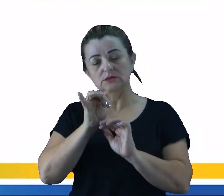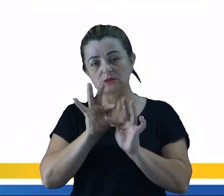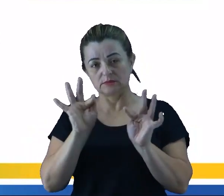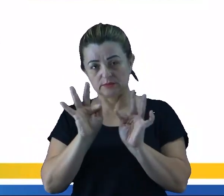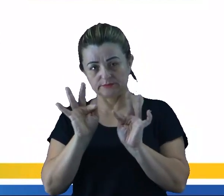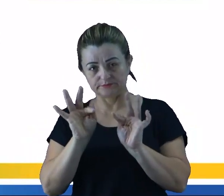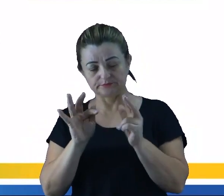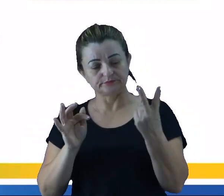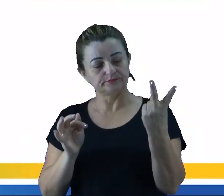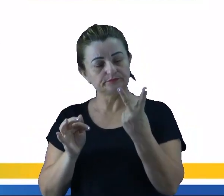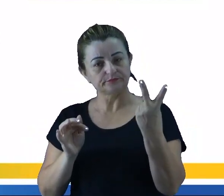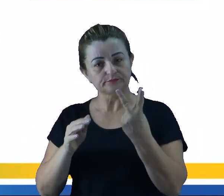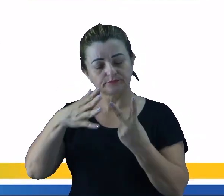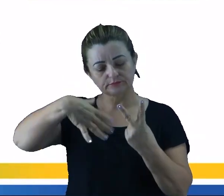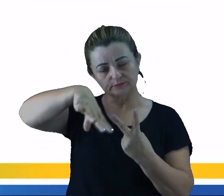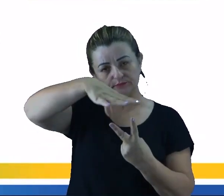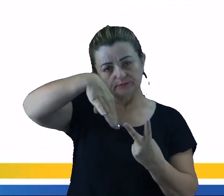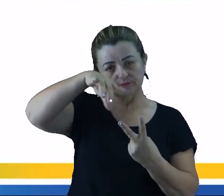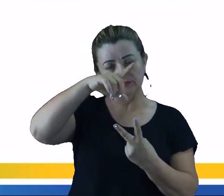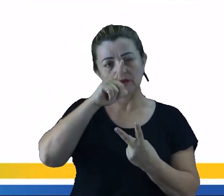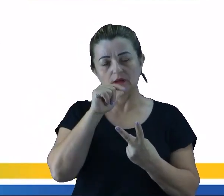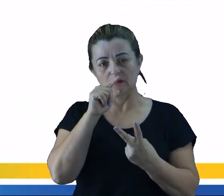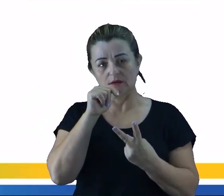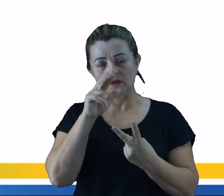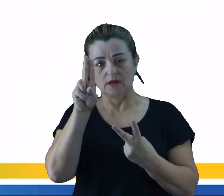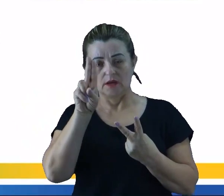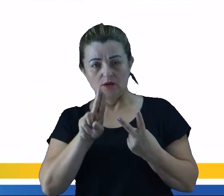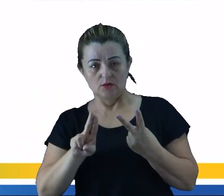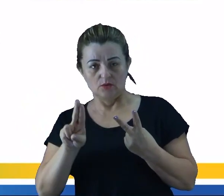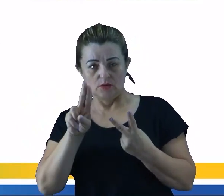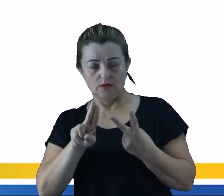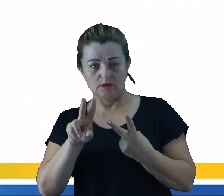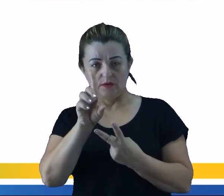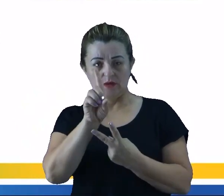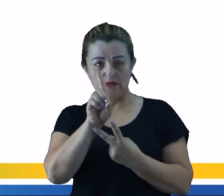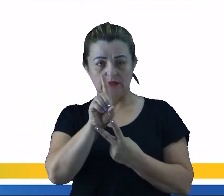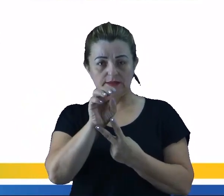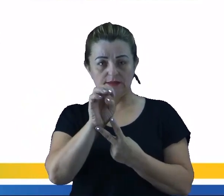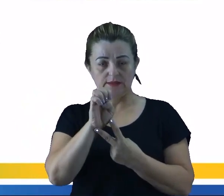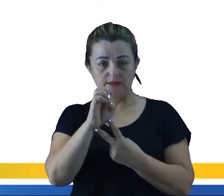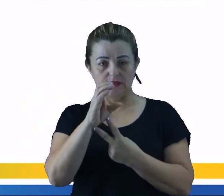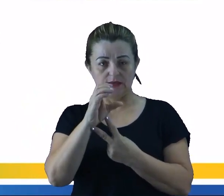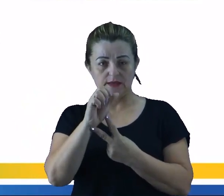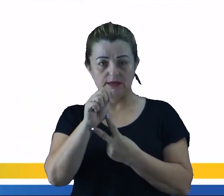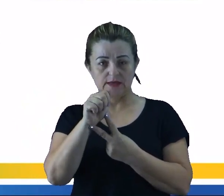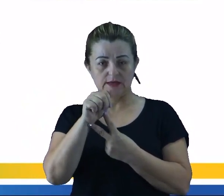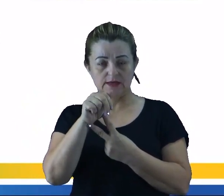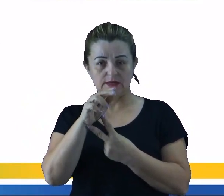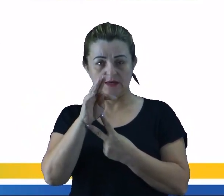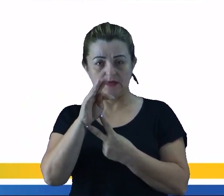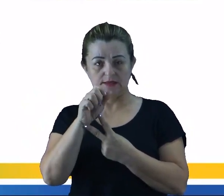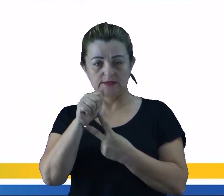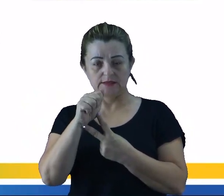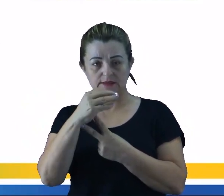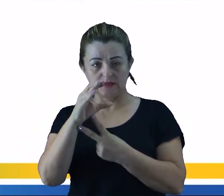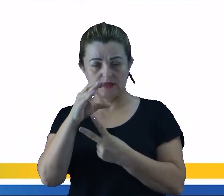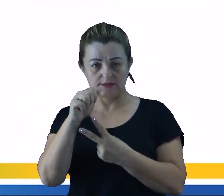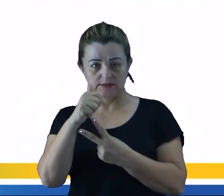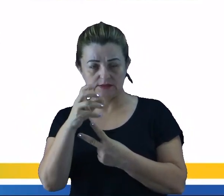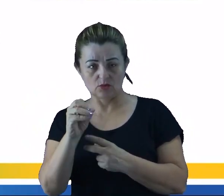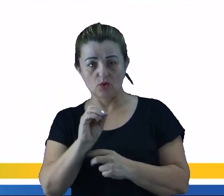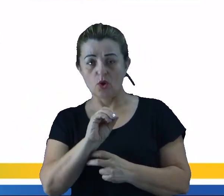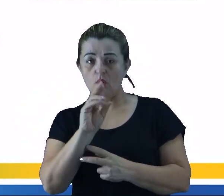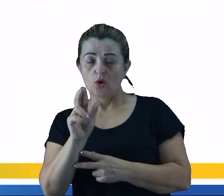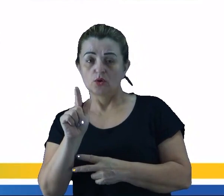misturas heterogêneas líquidas, a gente usa o processo de decantação e se for um gás em um solo, um